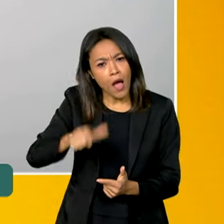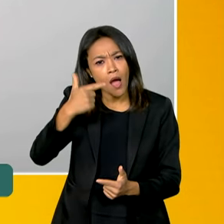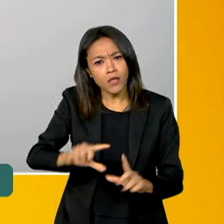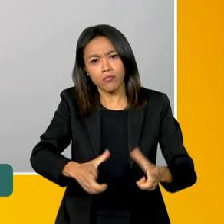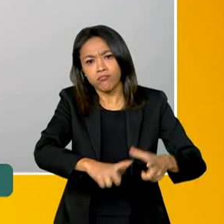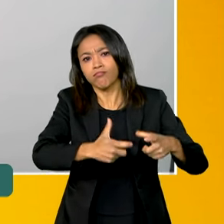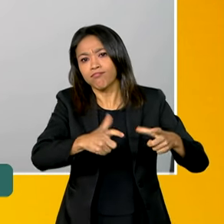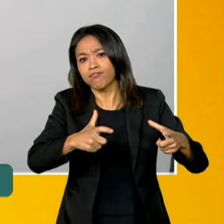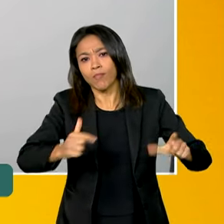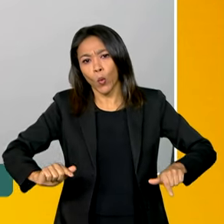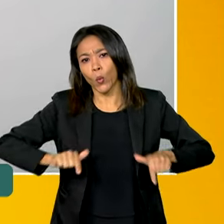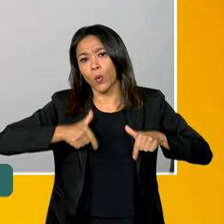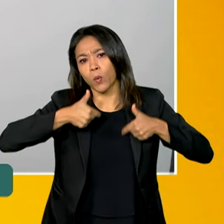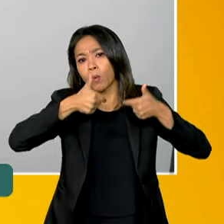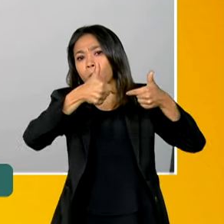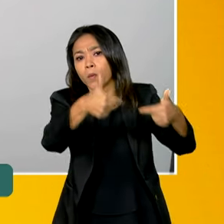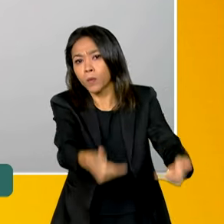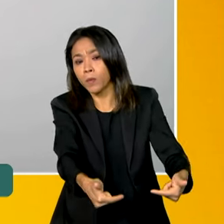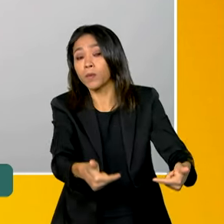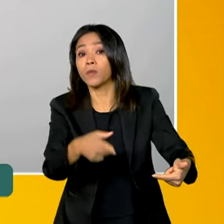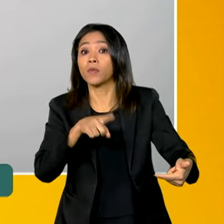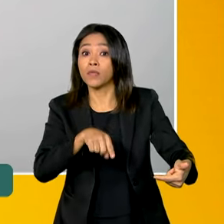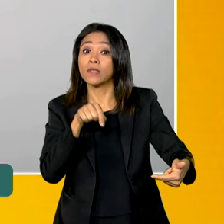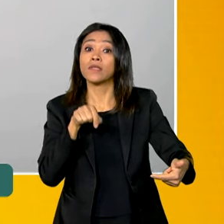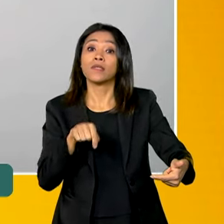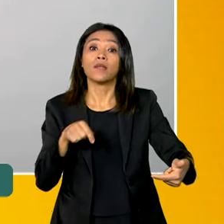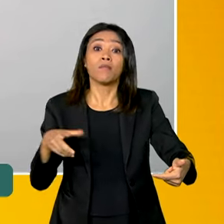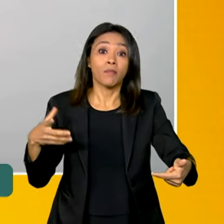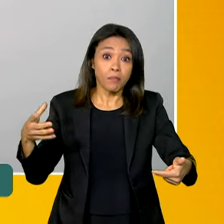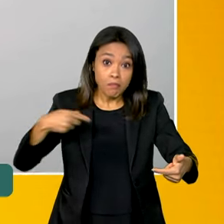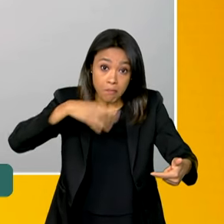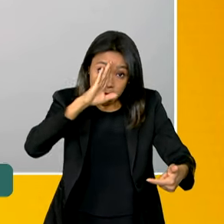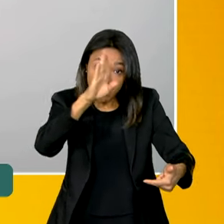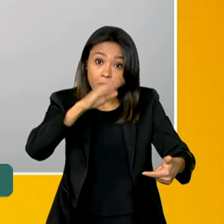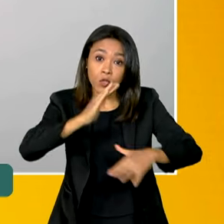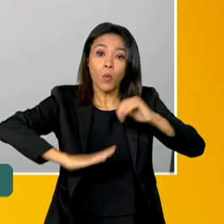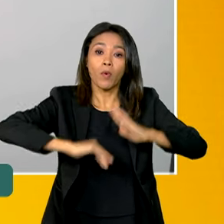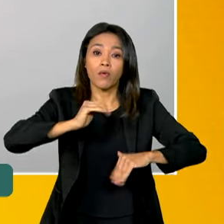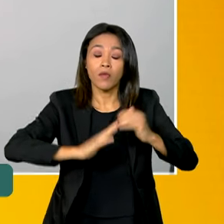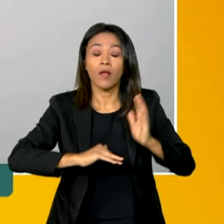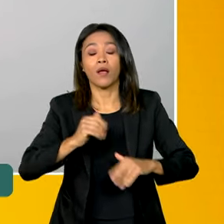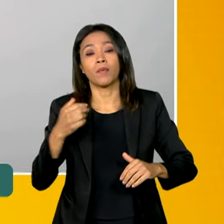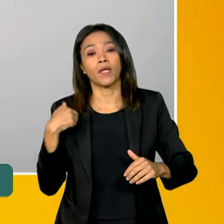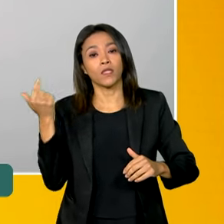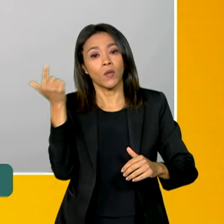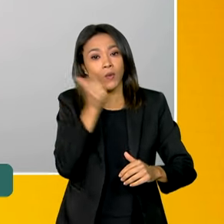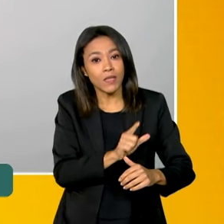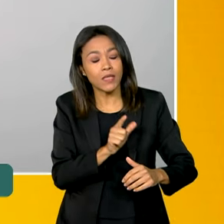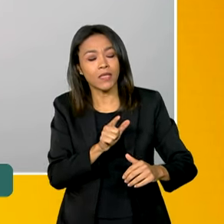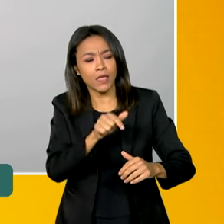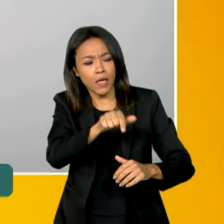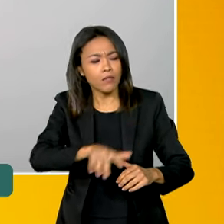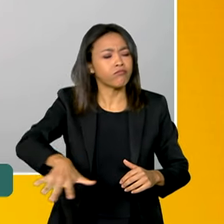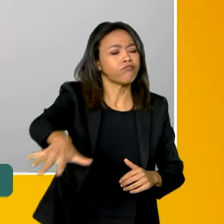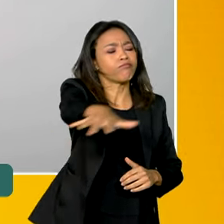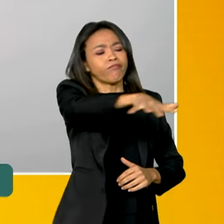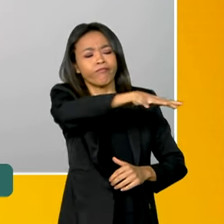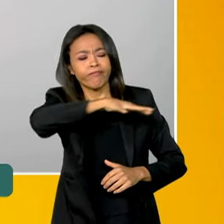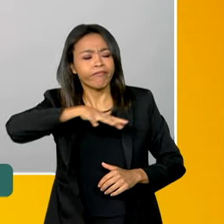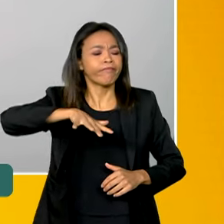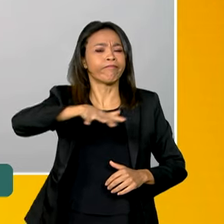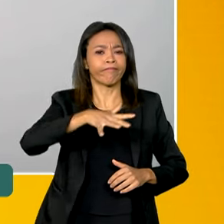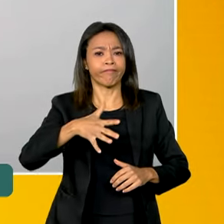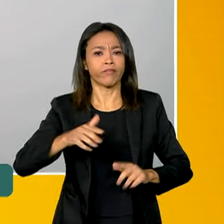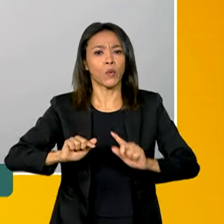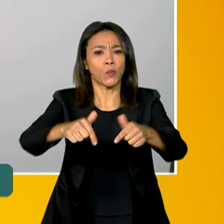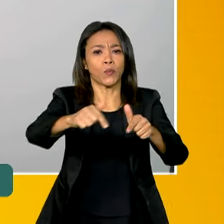mais, principalmente com a força de trabalho, para que a gente tenha uma cobertura integral dentro desses territórios, porque